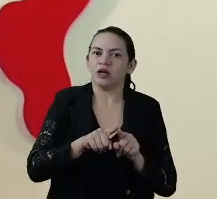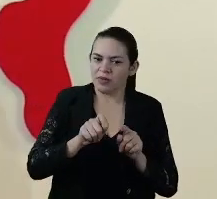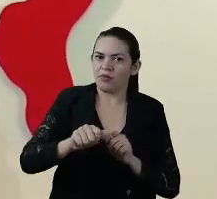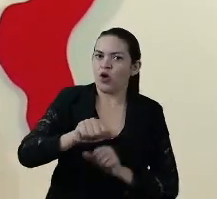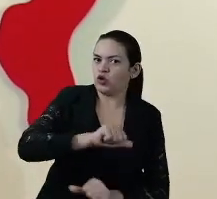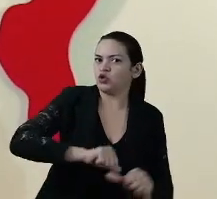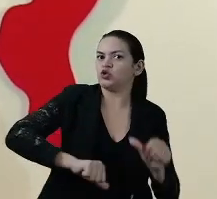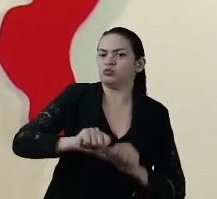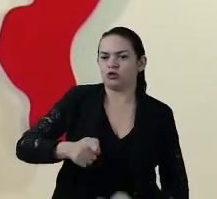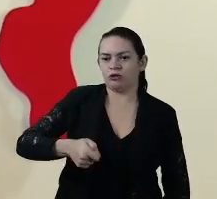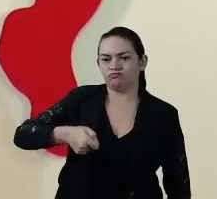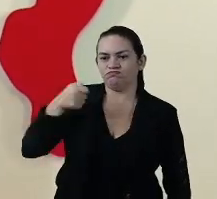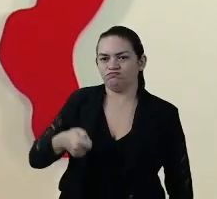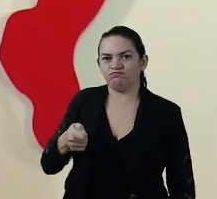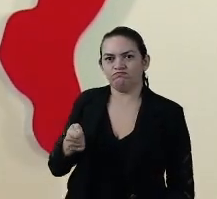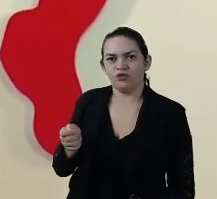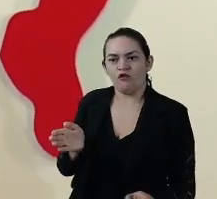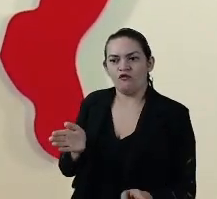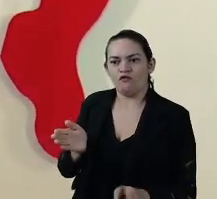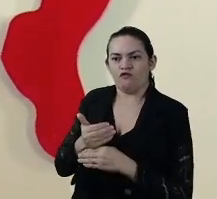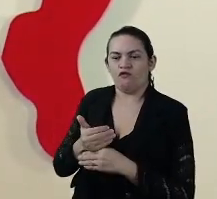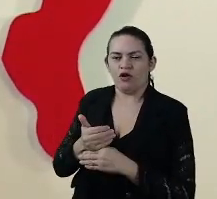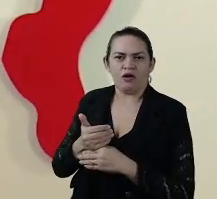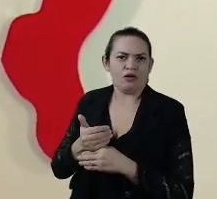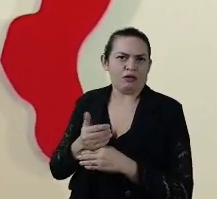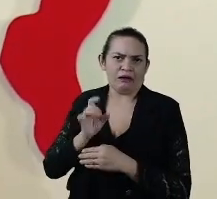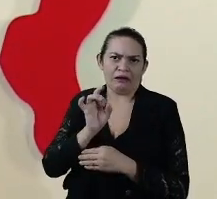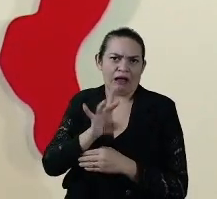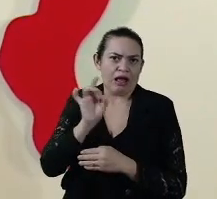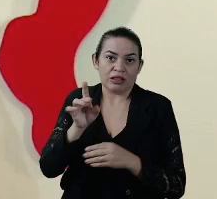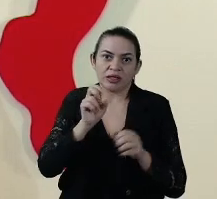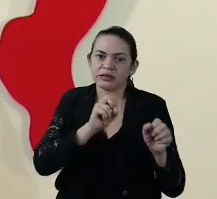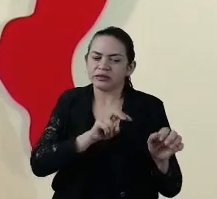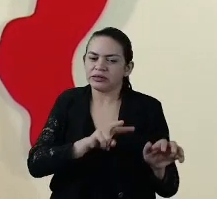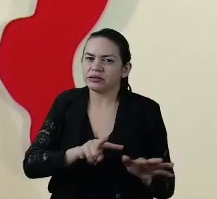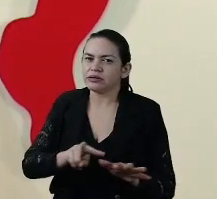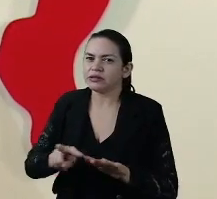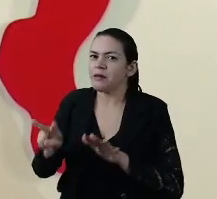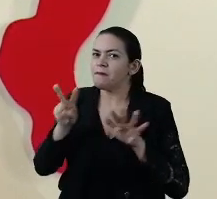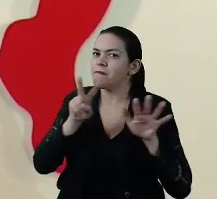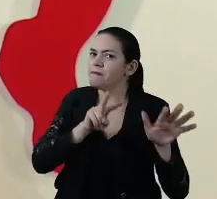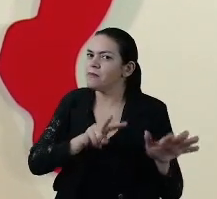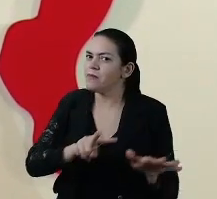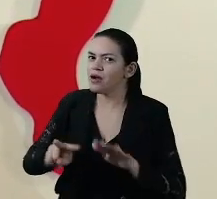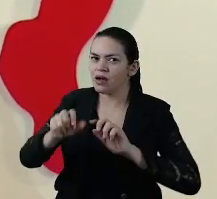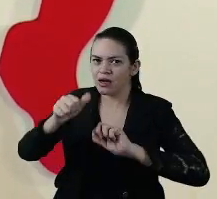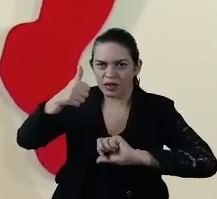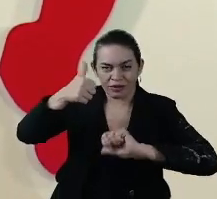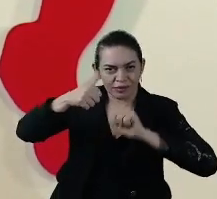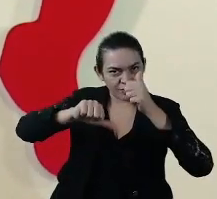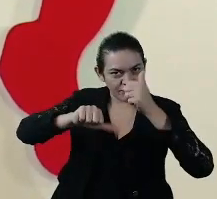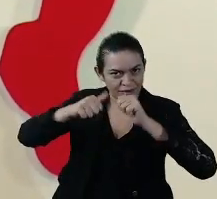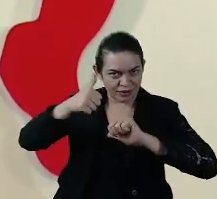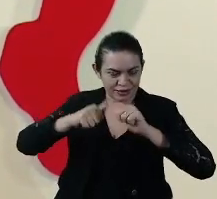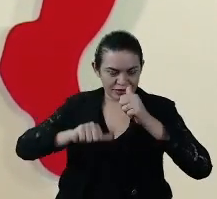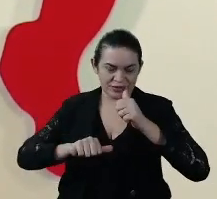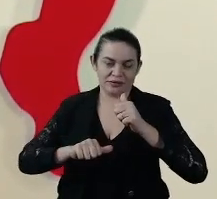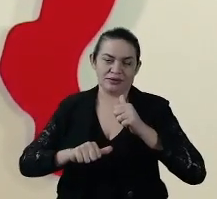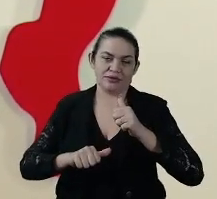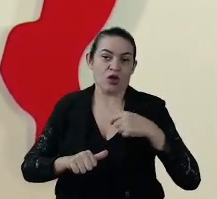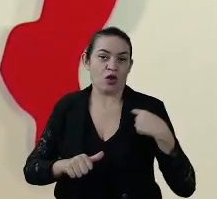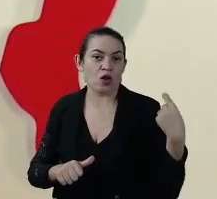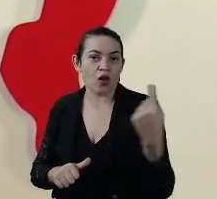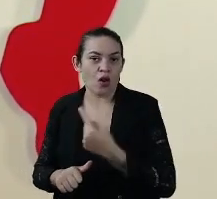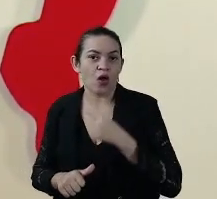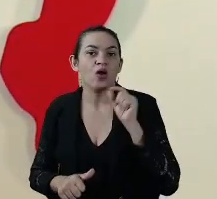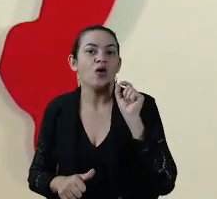rígidas, de acordo com a necessidade. A cada semana, nós fazemos essa análise. Vamos